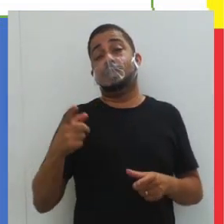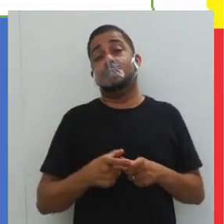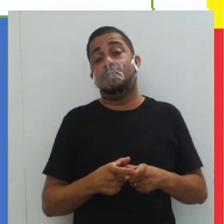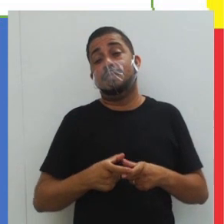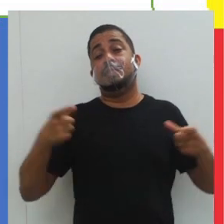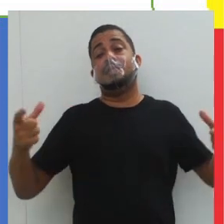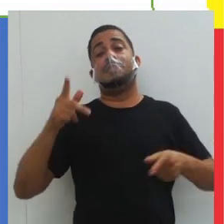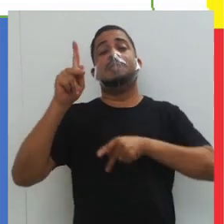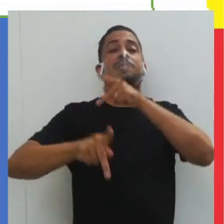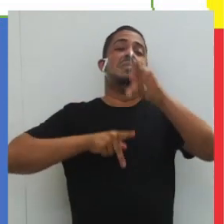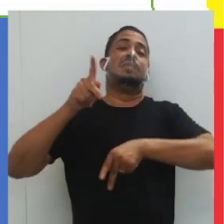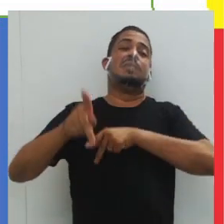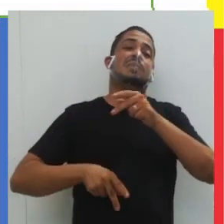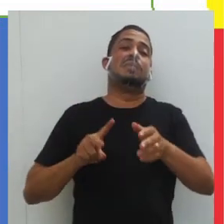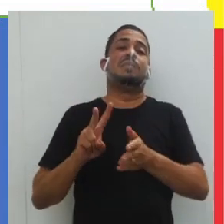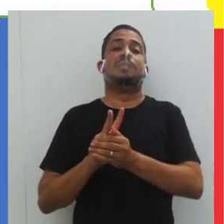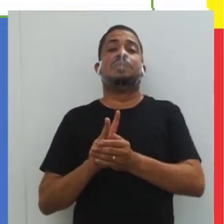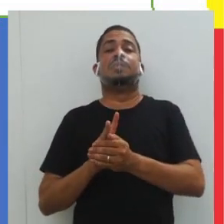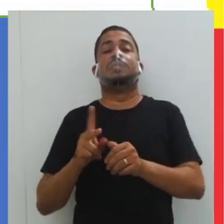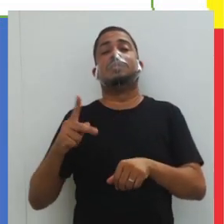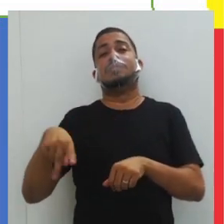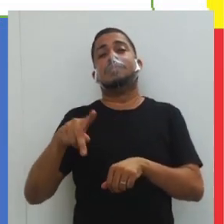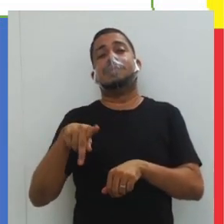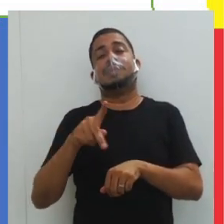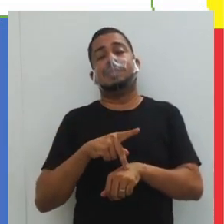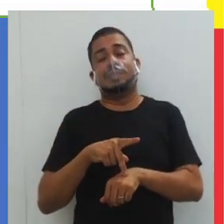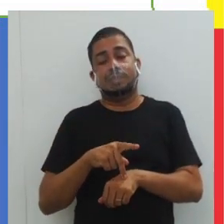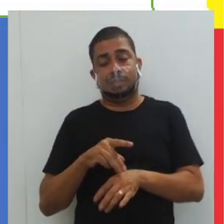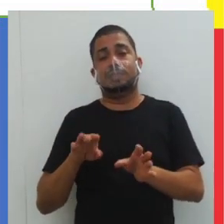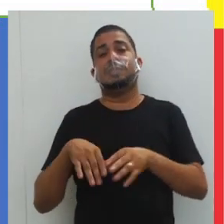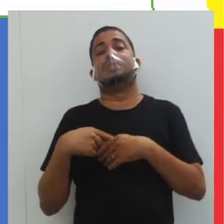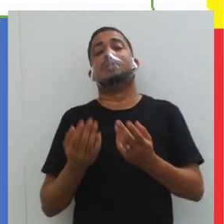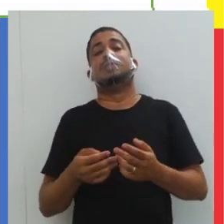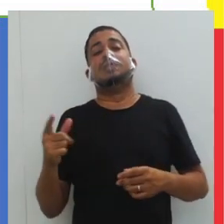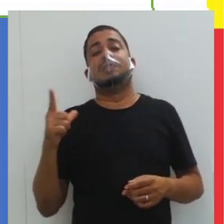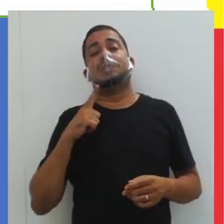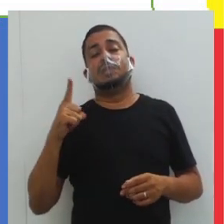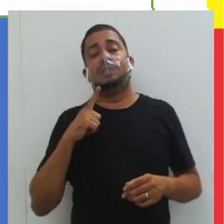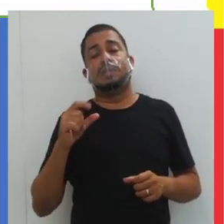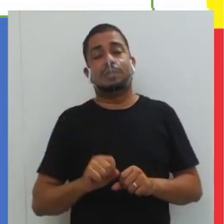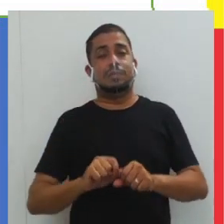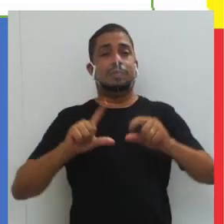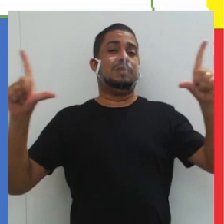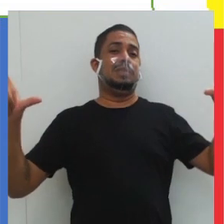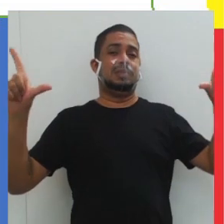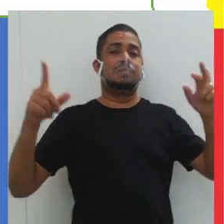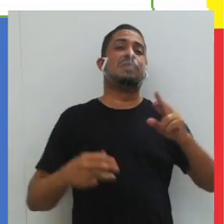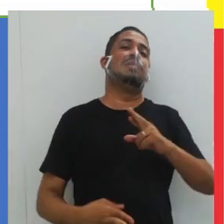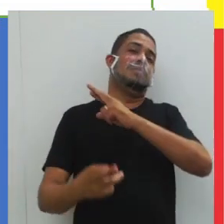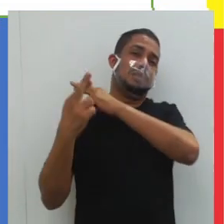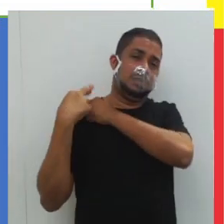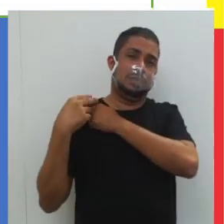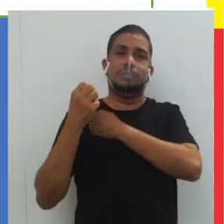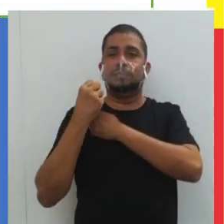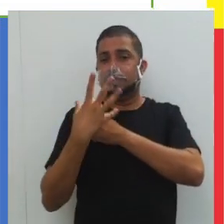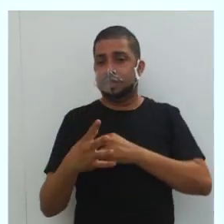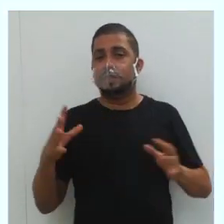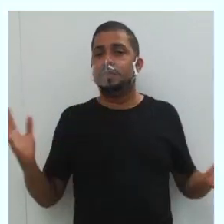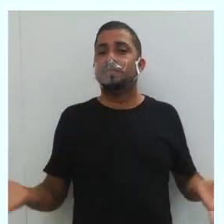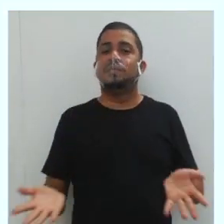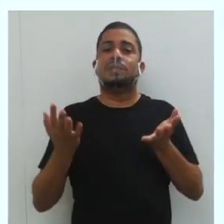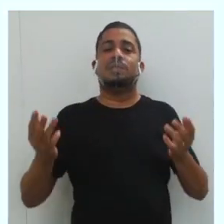terceira maior população indígena do país. Então, aqui, nesse quadro, está representando bem a